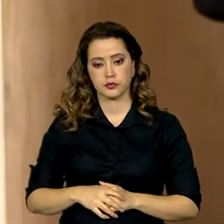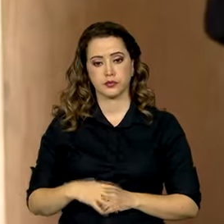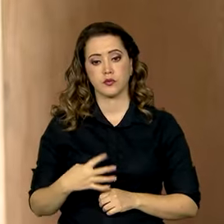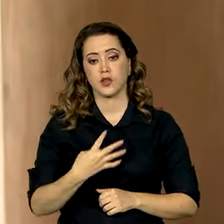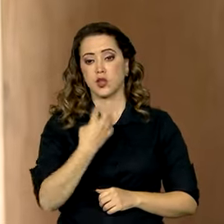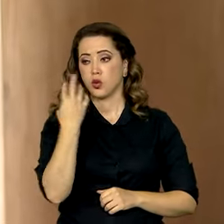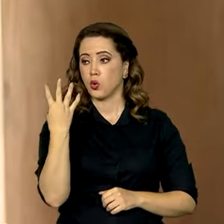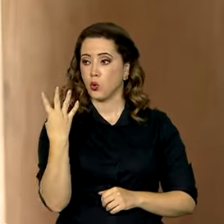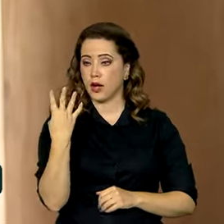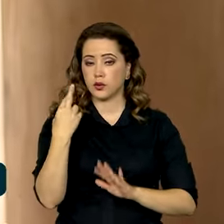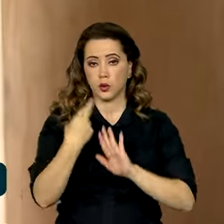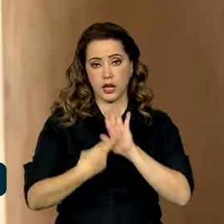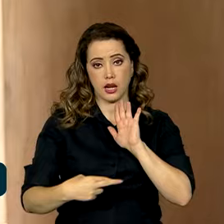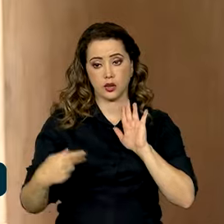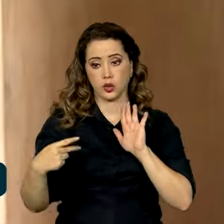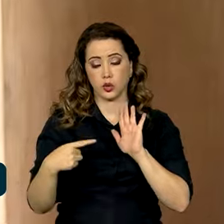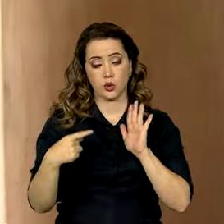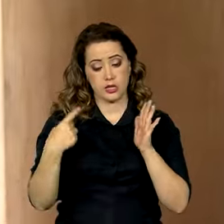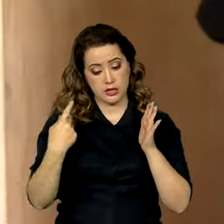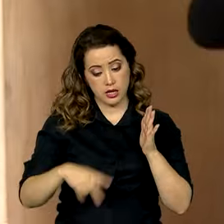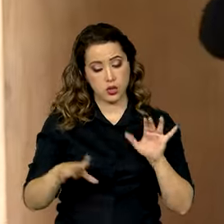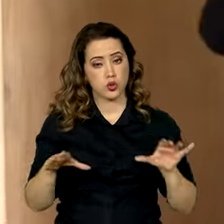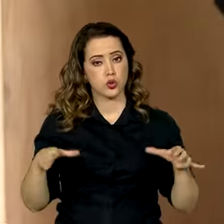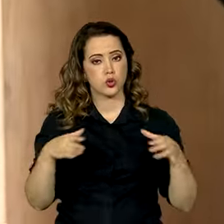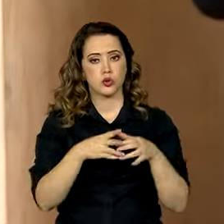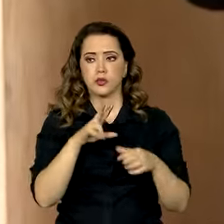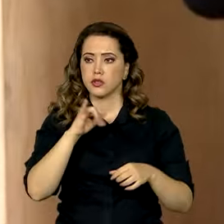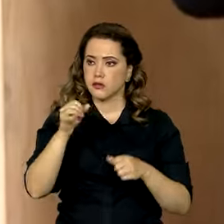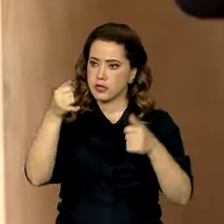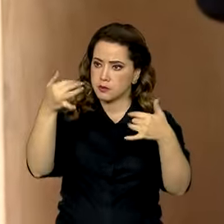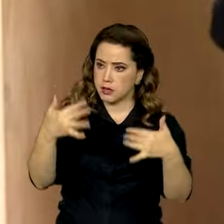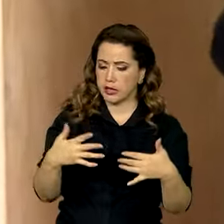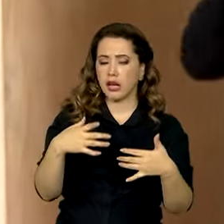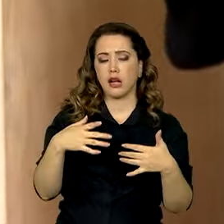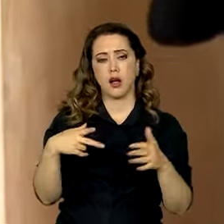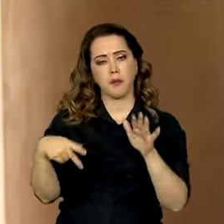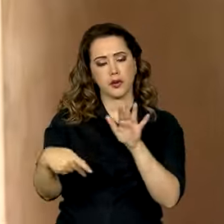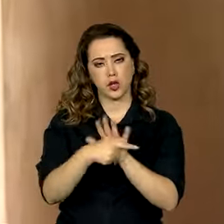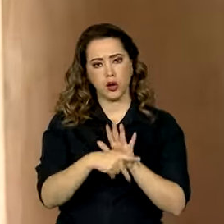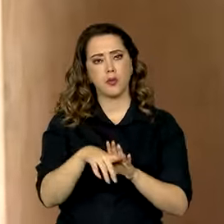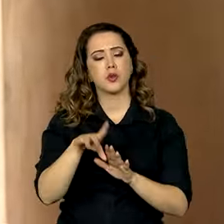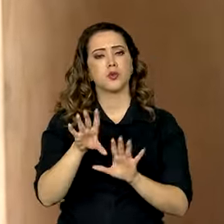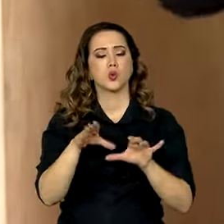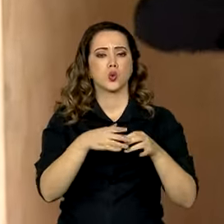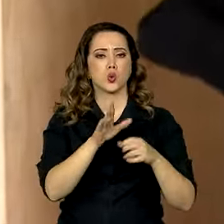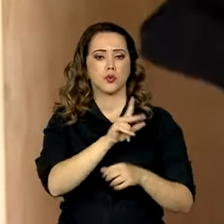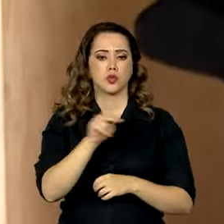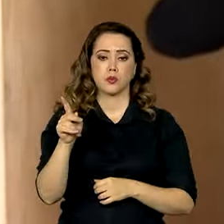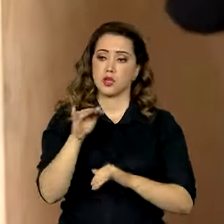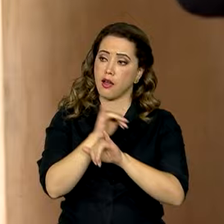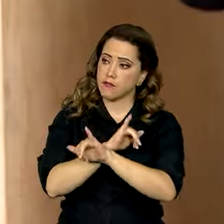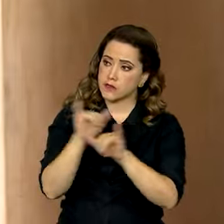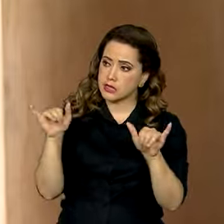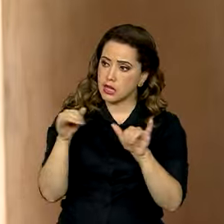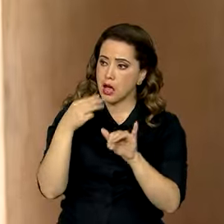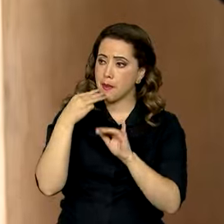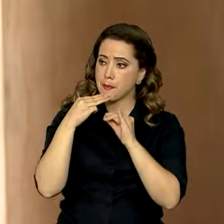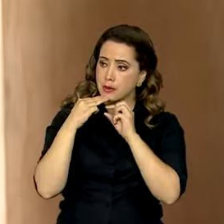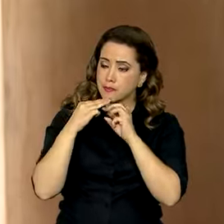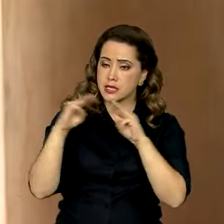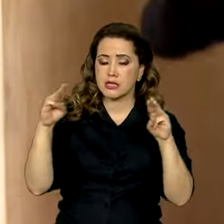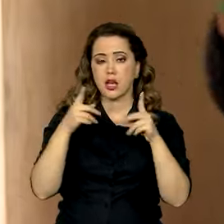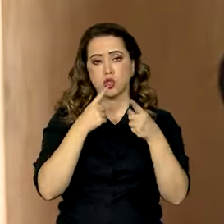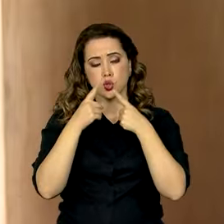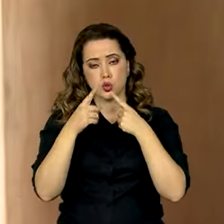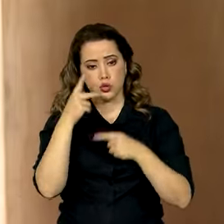relatores desta cúpula que vão falar diretamente para os presidentes, levar diretamente a mensagem do que for discutido aqui